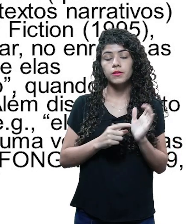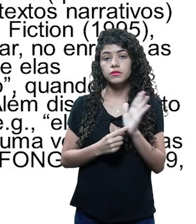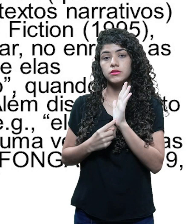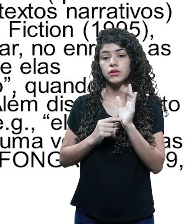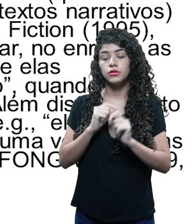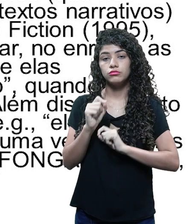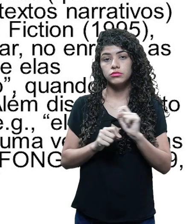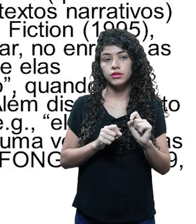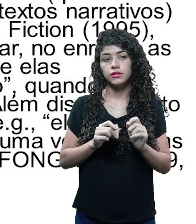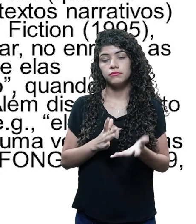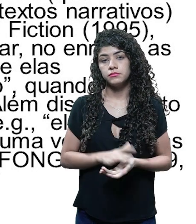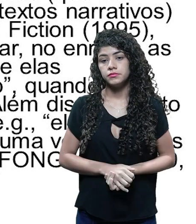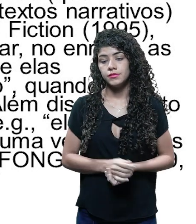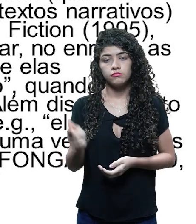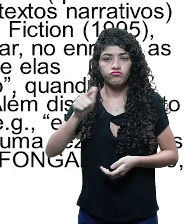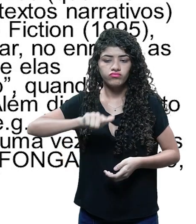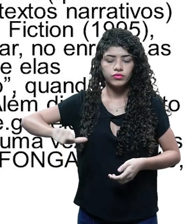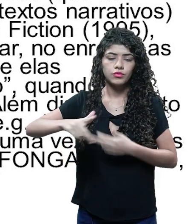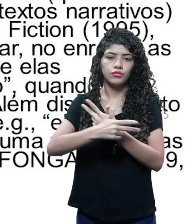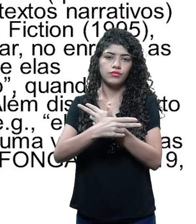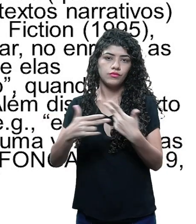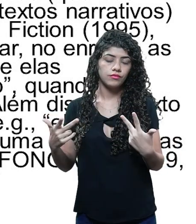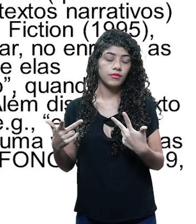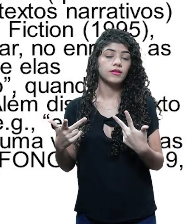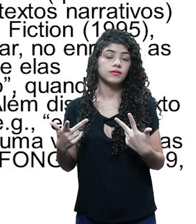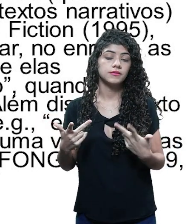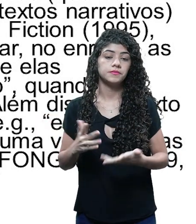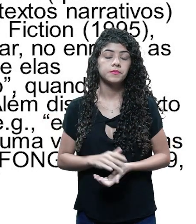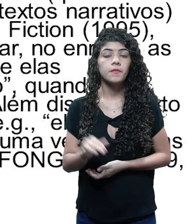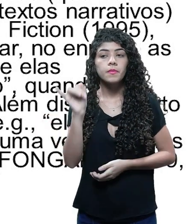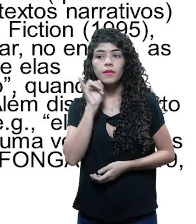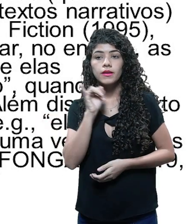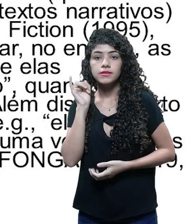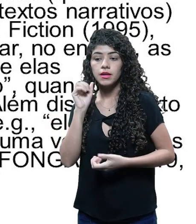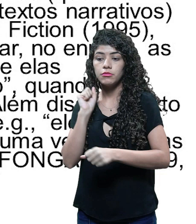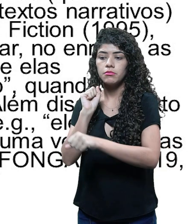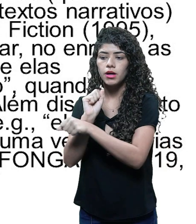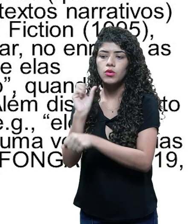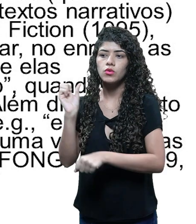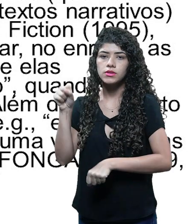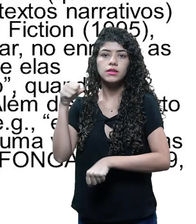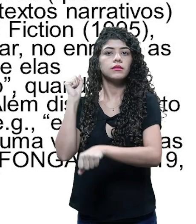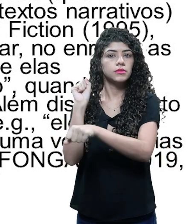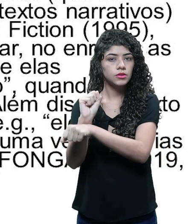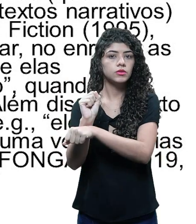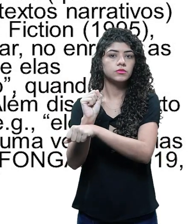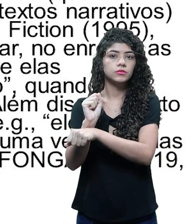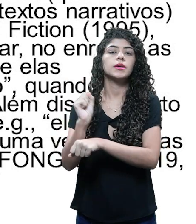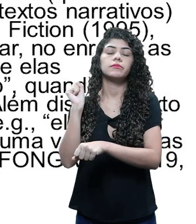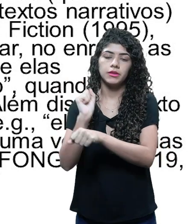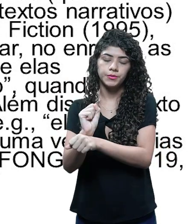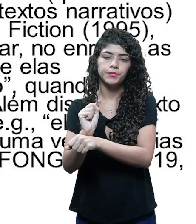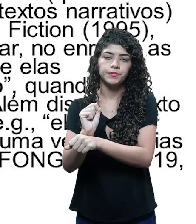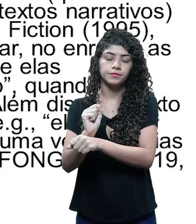apresentar a mesma ação várias vezes. Por exemplo, ele parou. Sim, ele parou.